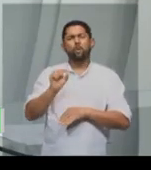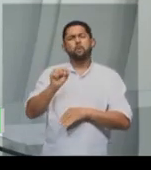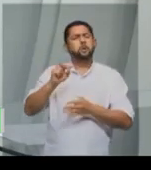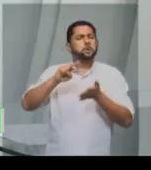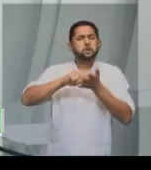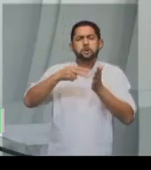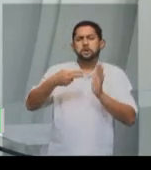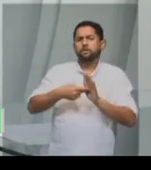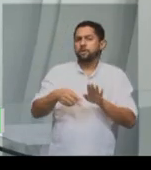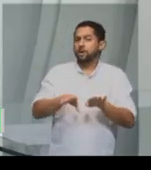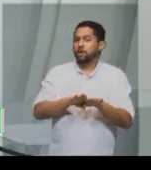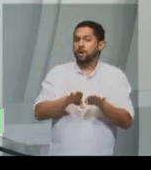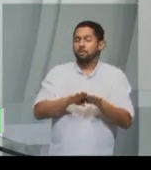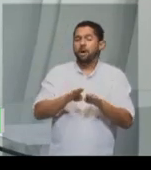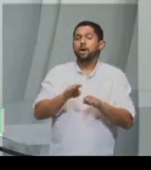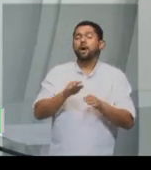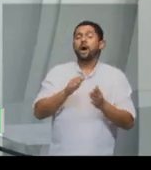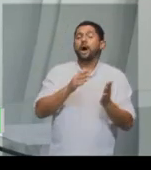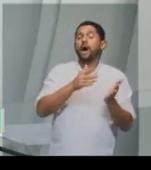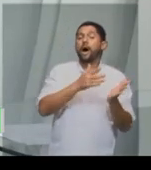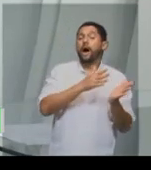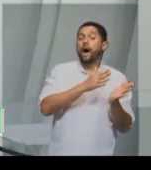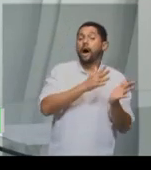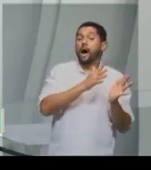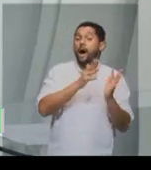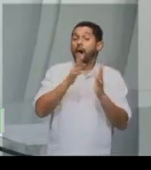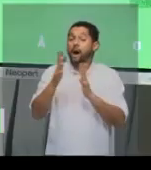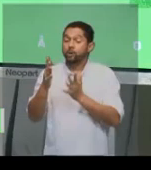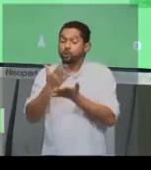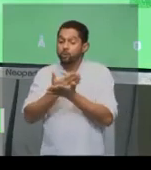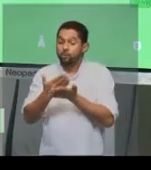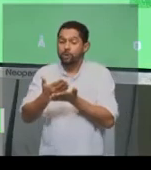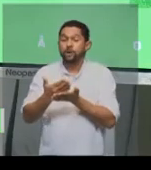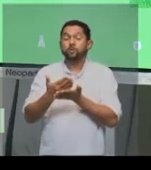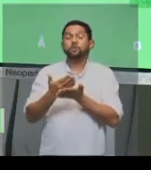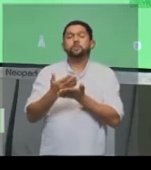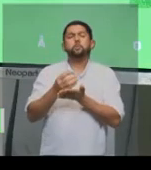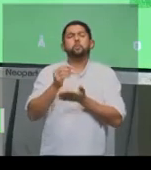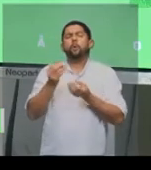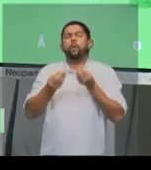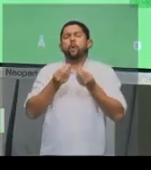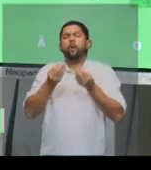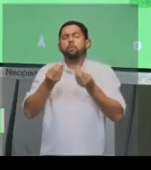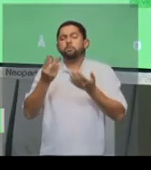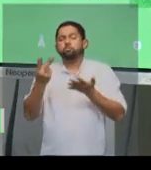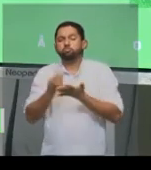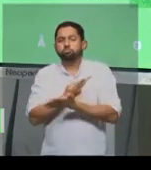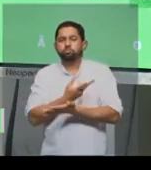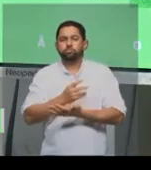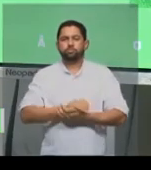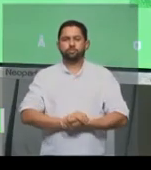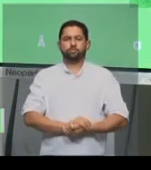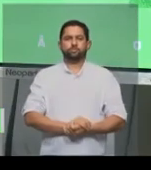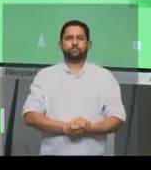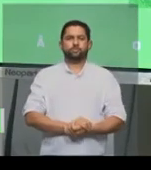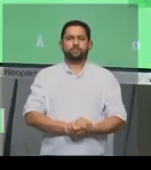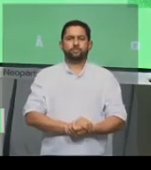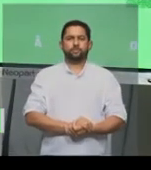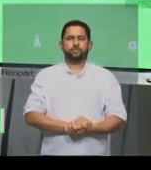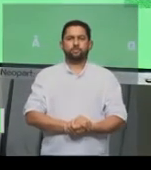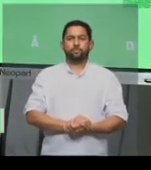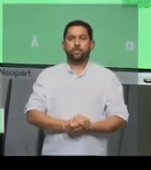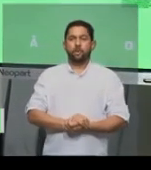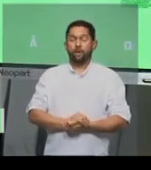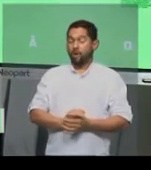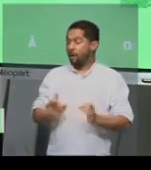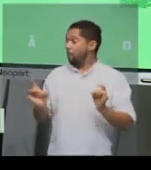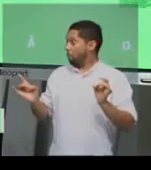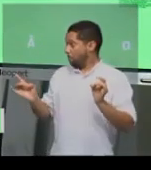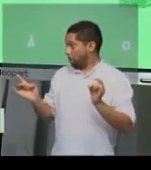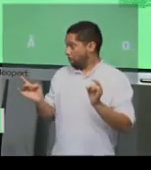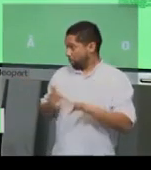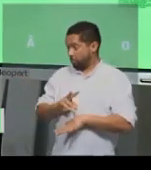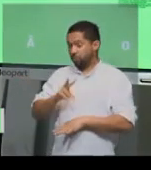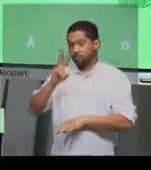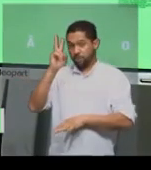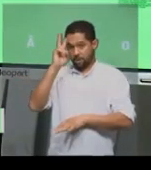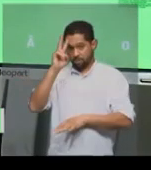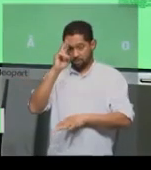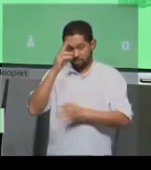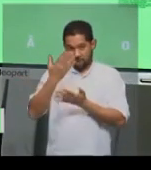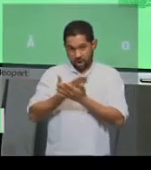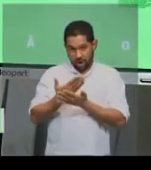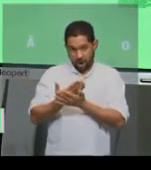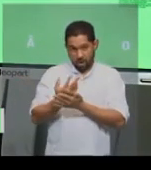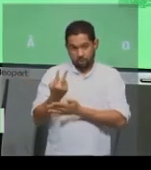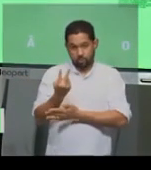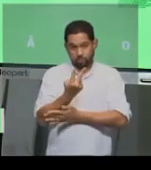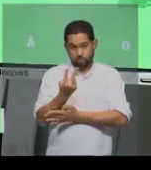o período renascentista. Excelente, obrigada, professor Lucas. Agora que já relembramos as aulas do professor Clédison e